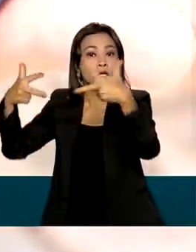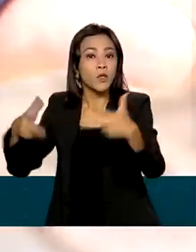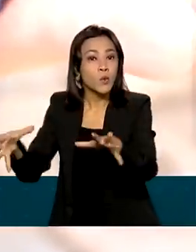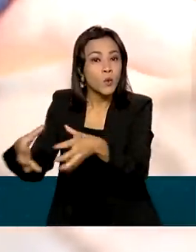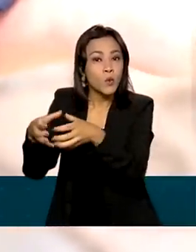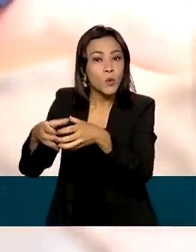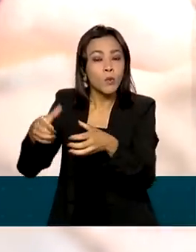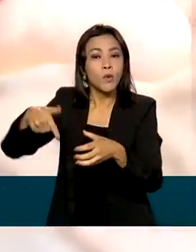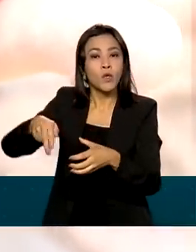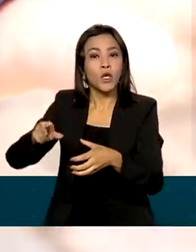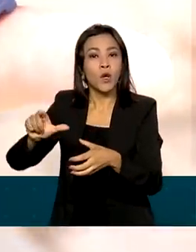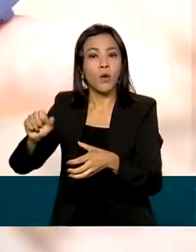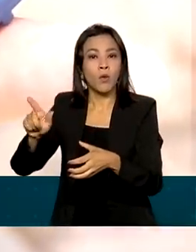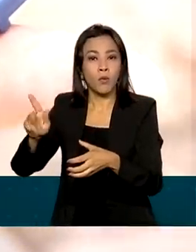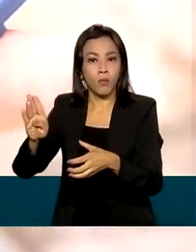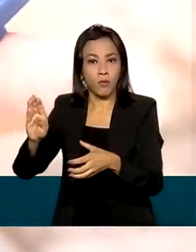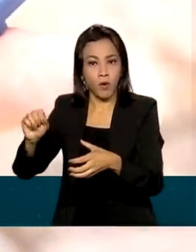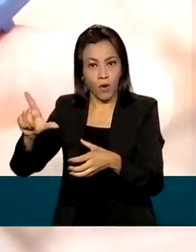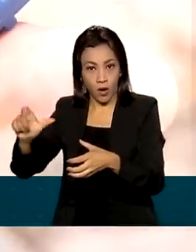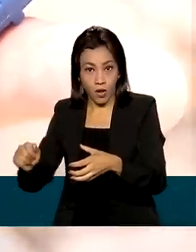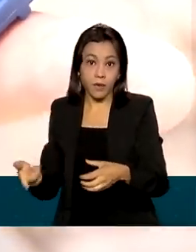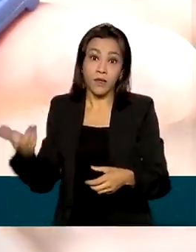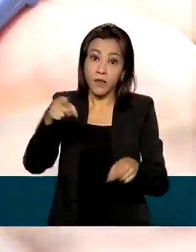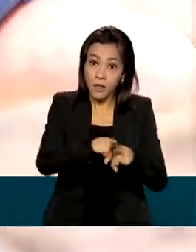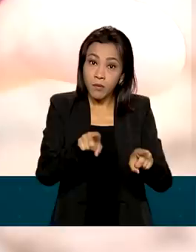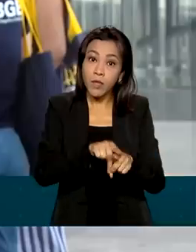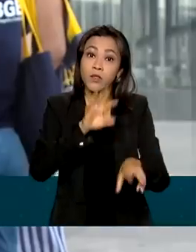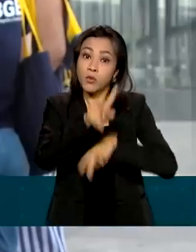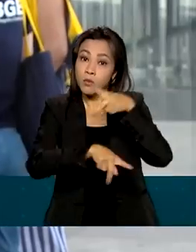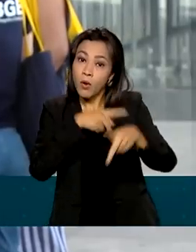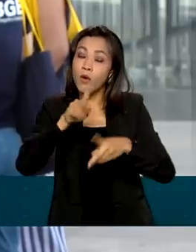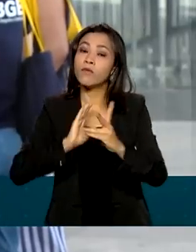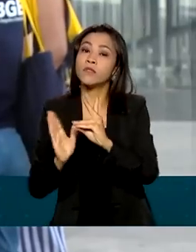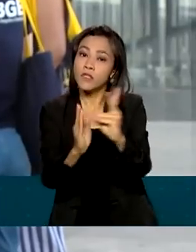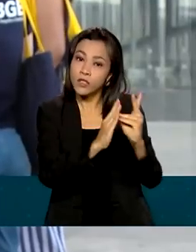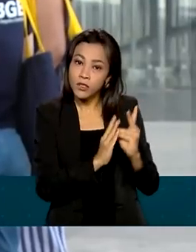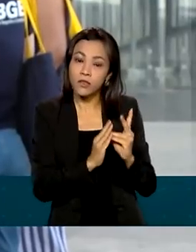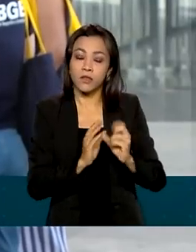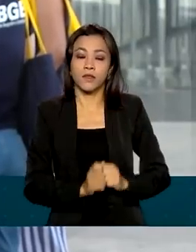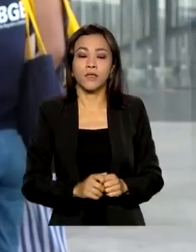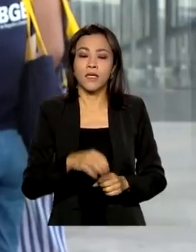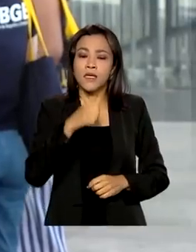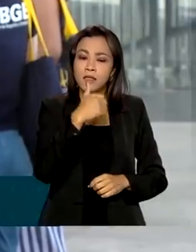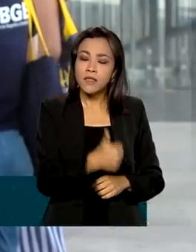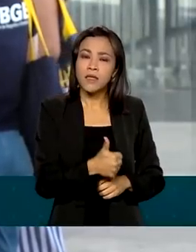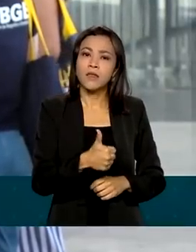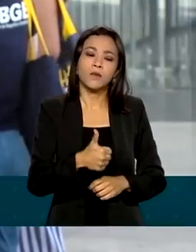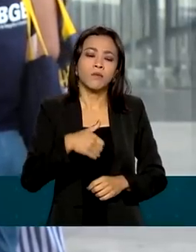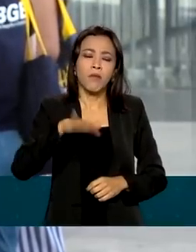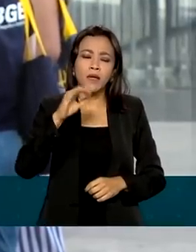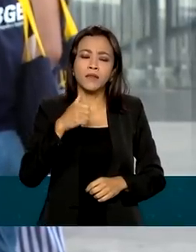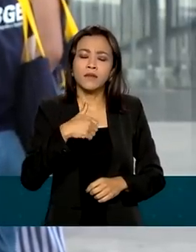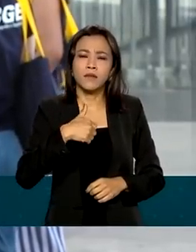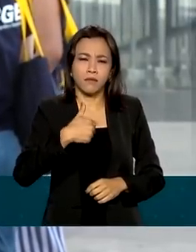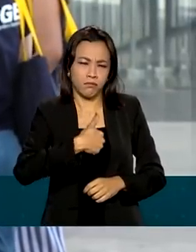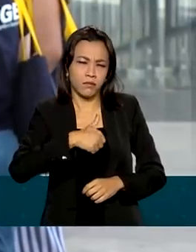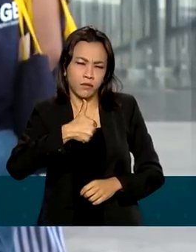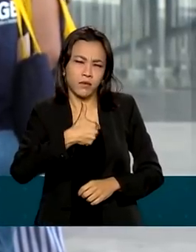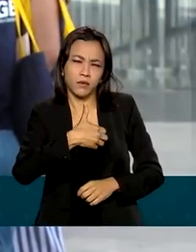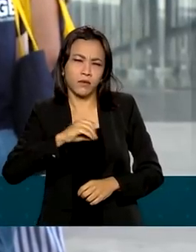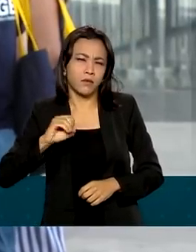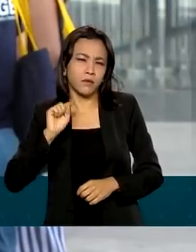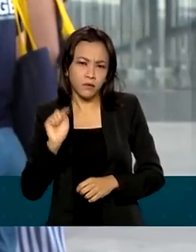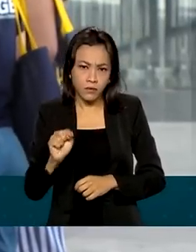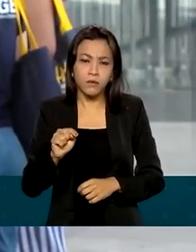e um questionário mais completo sobre os povos indígenas. 183 mil recenseadores vão fazer o levantamento de dados